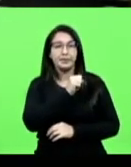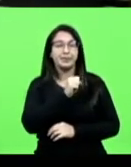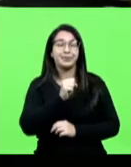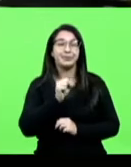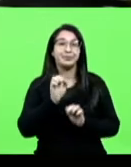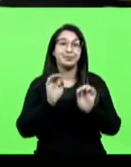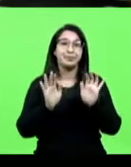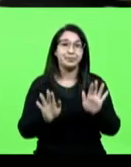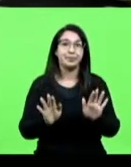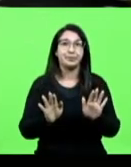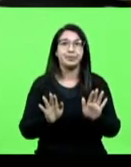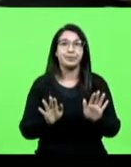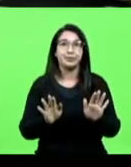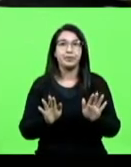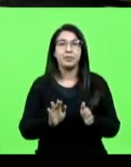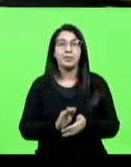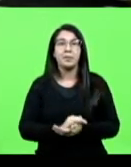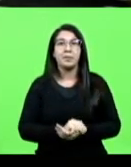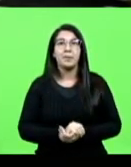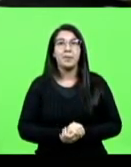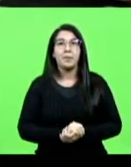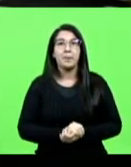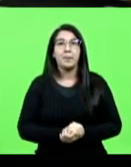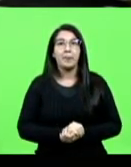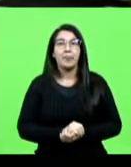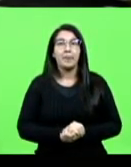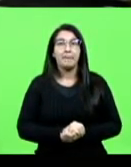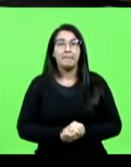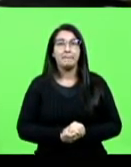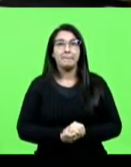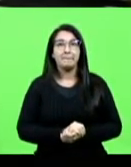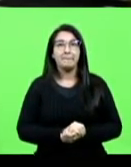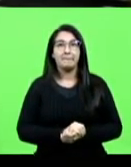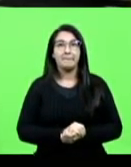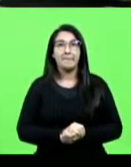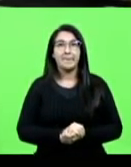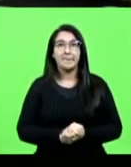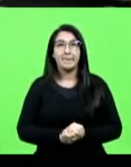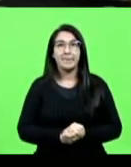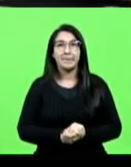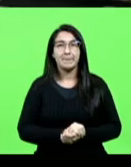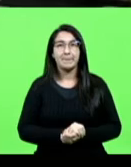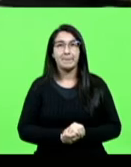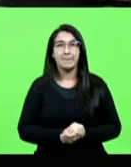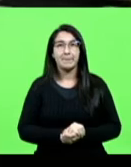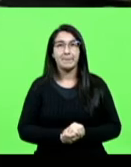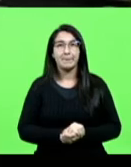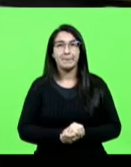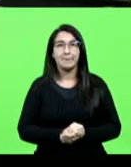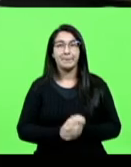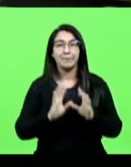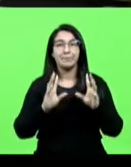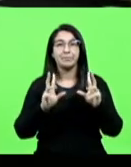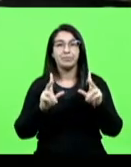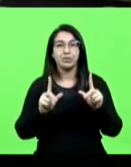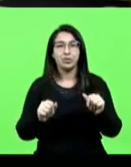todas as alterações que foram